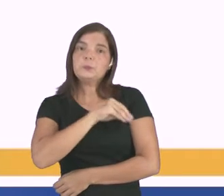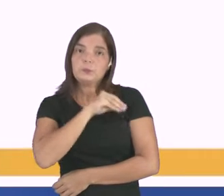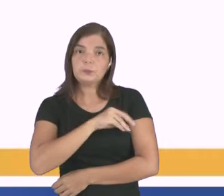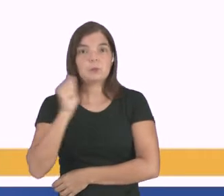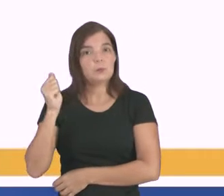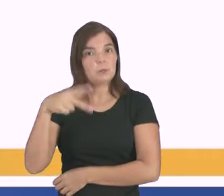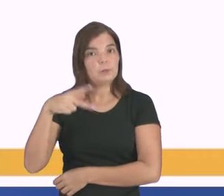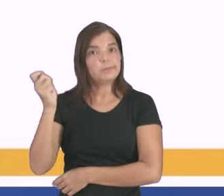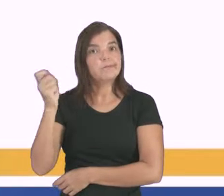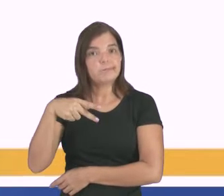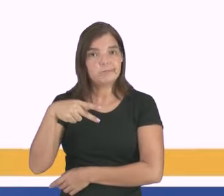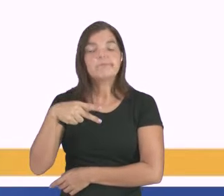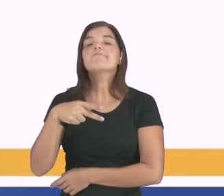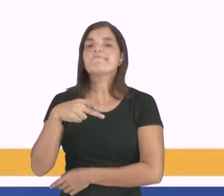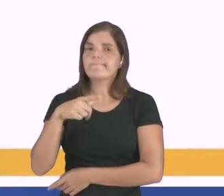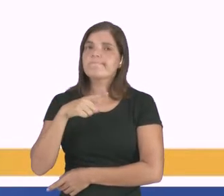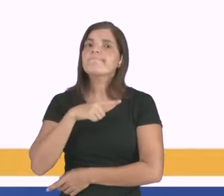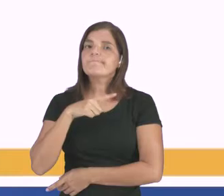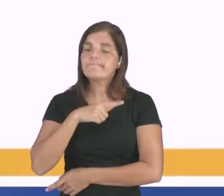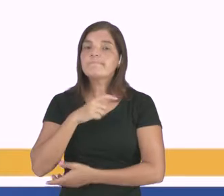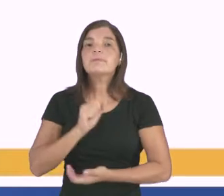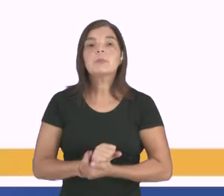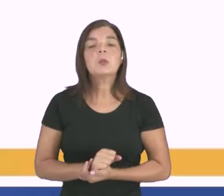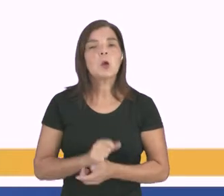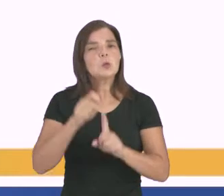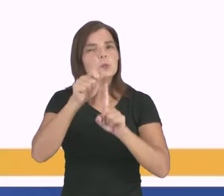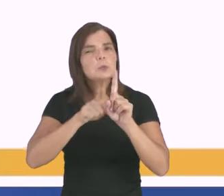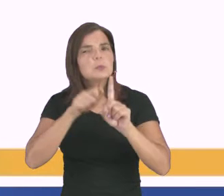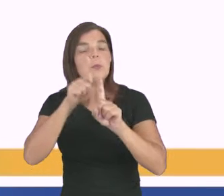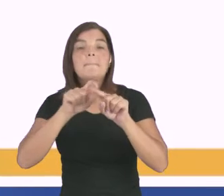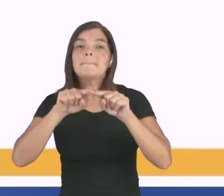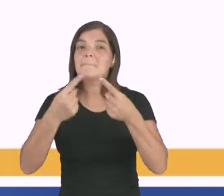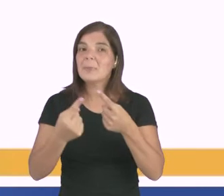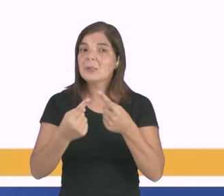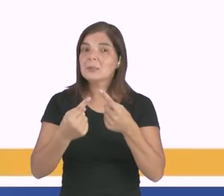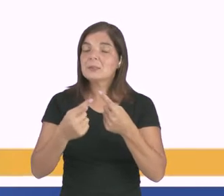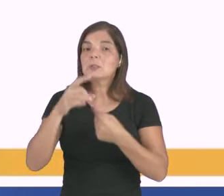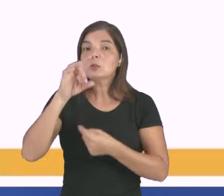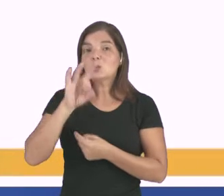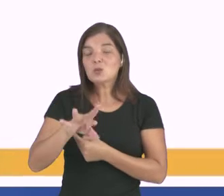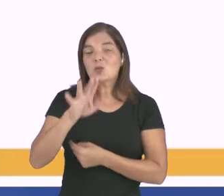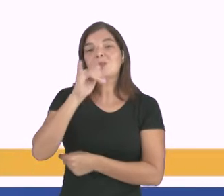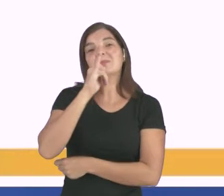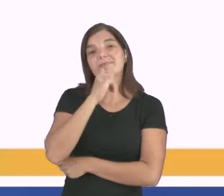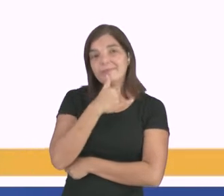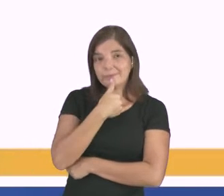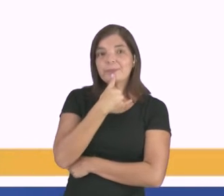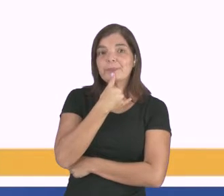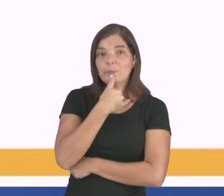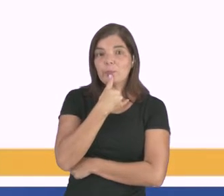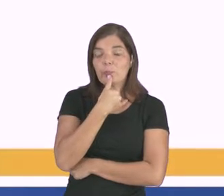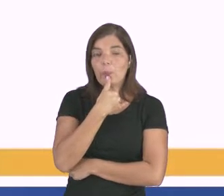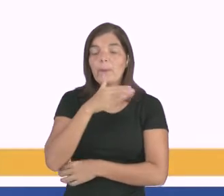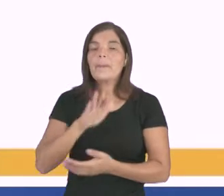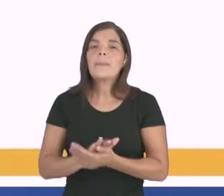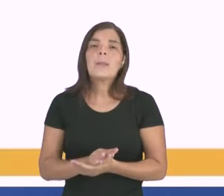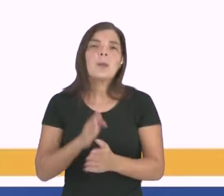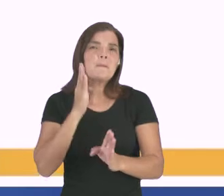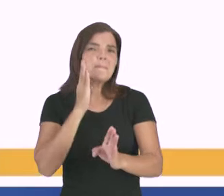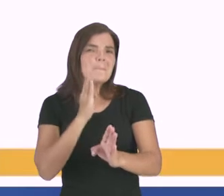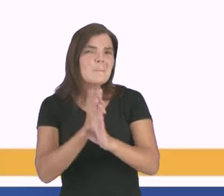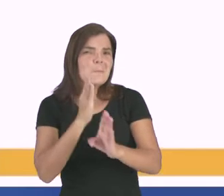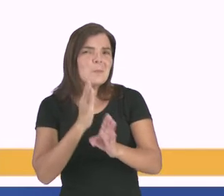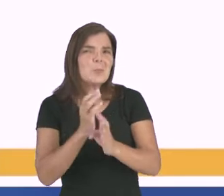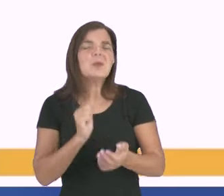aposentadoria, tem o seu salariozinho ali todo mês, só que, infelizmente, como eu falei pra vocês, devido a N